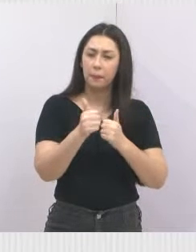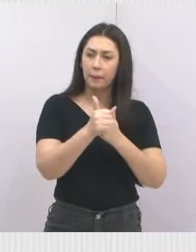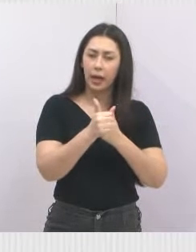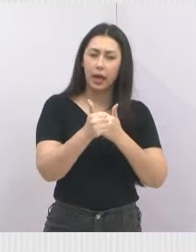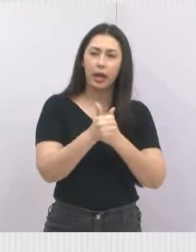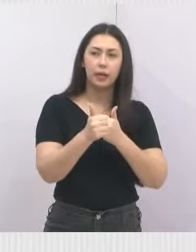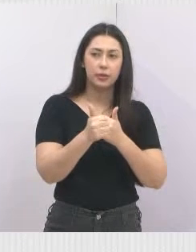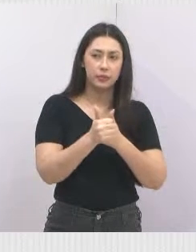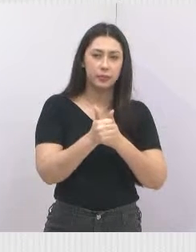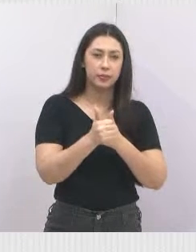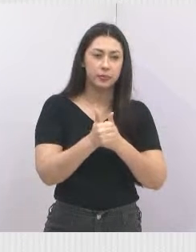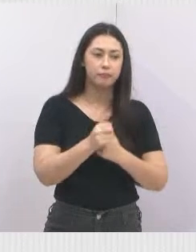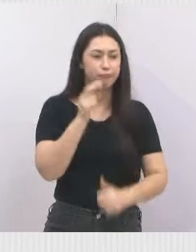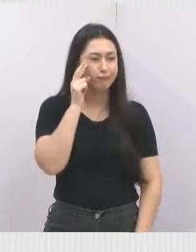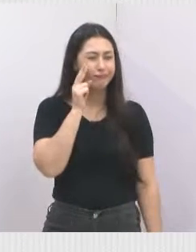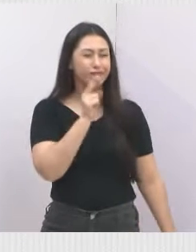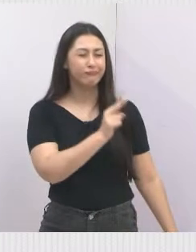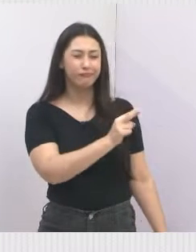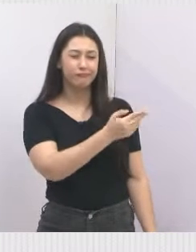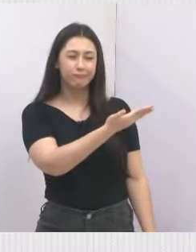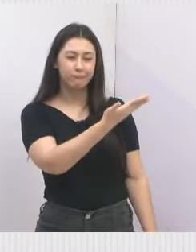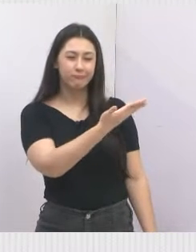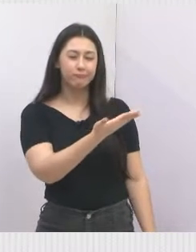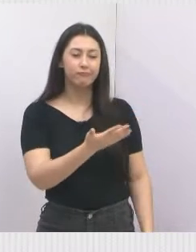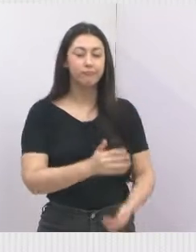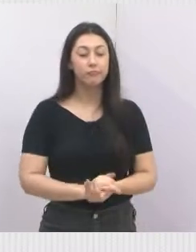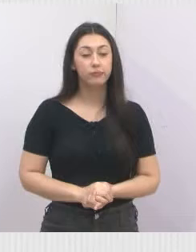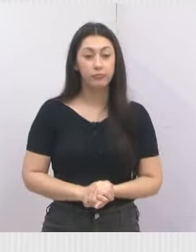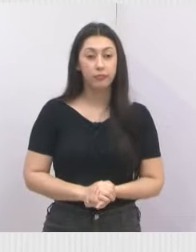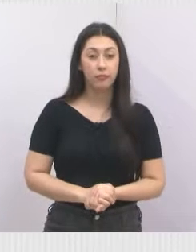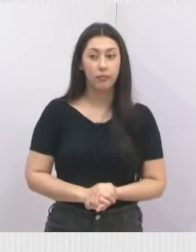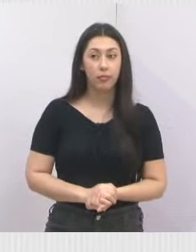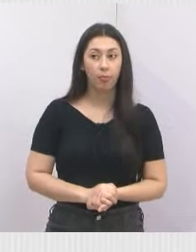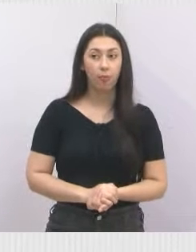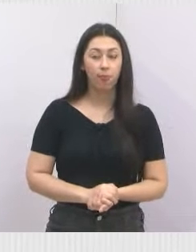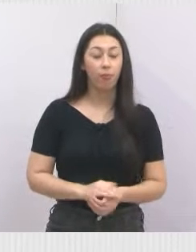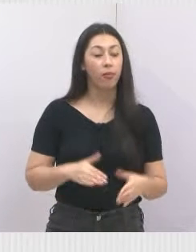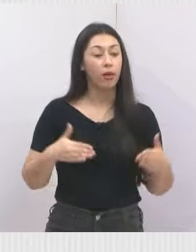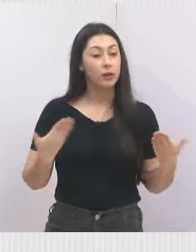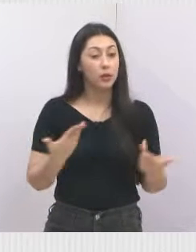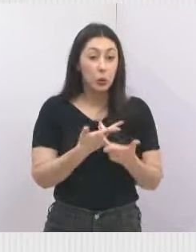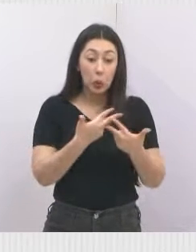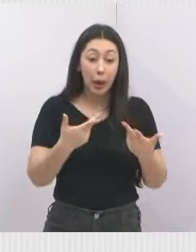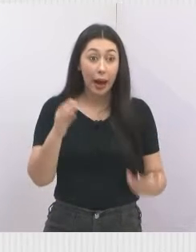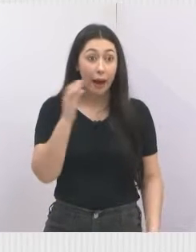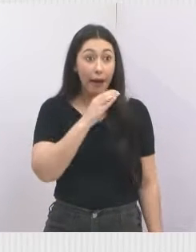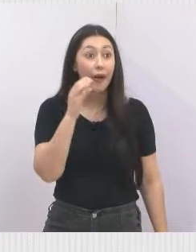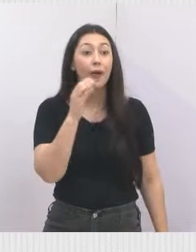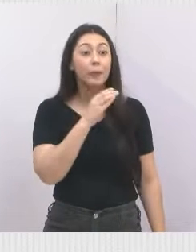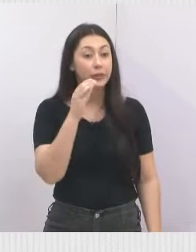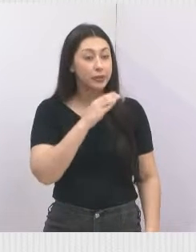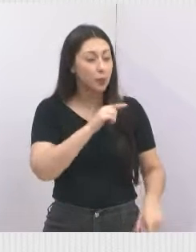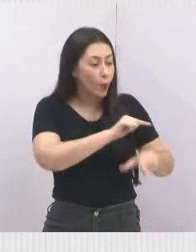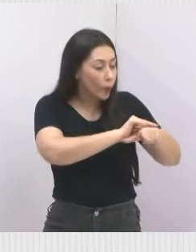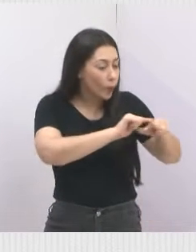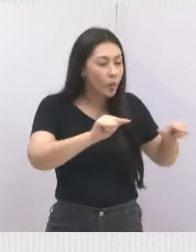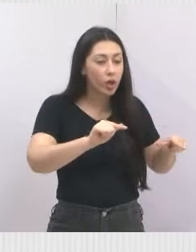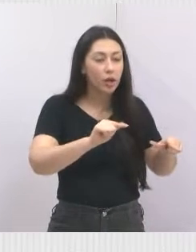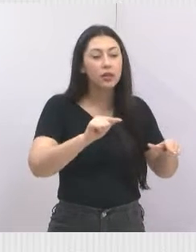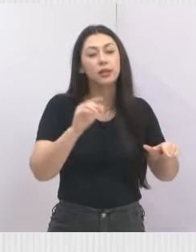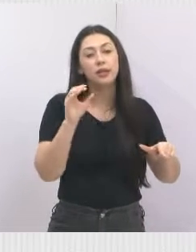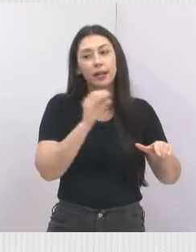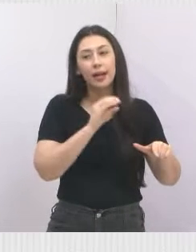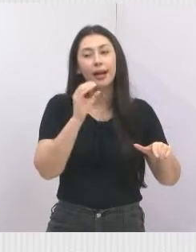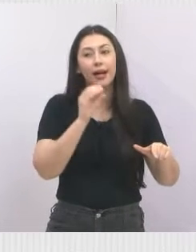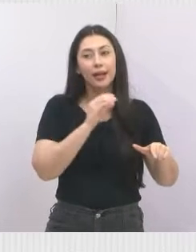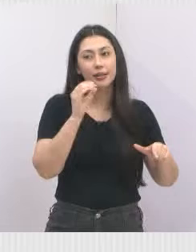a esses locais aí. Olha como é que está isso, a judiação. Então, é coisas rápidas que aí o tapa-buraco pode resolver aí